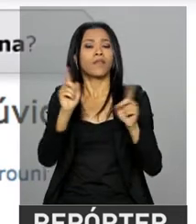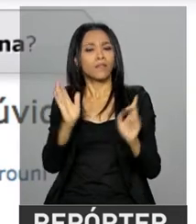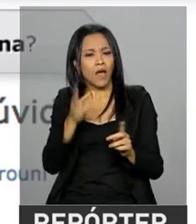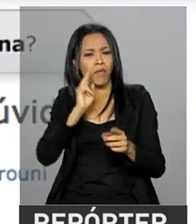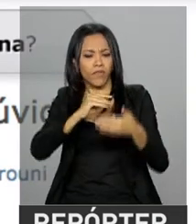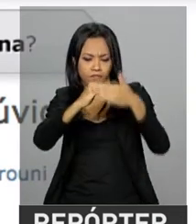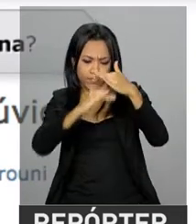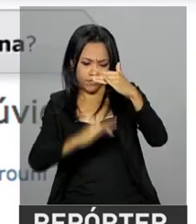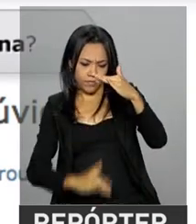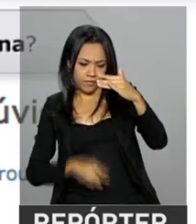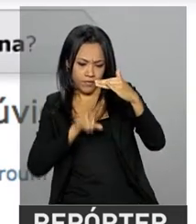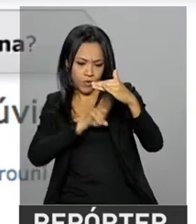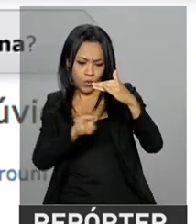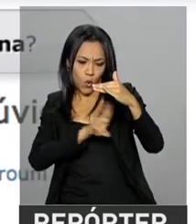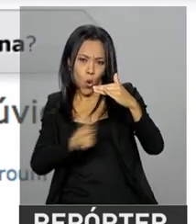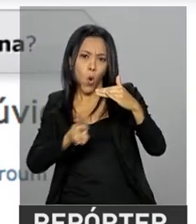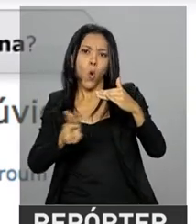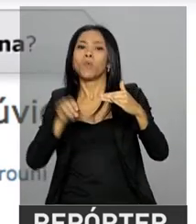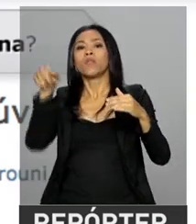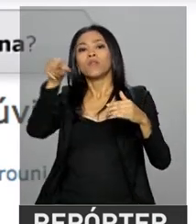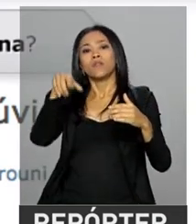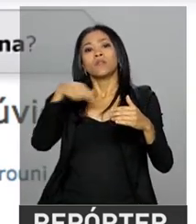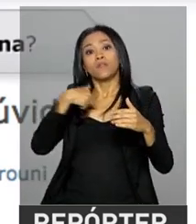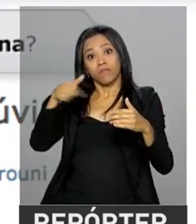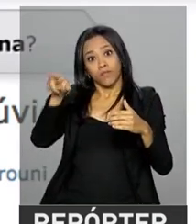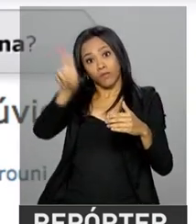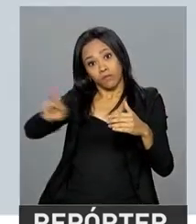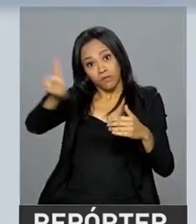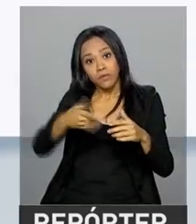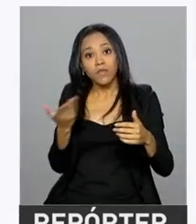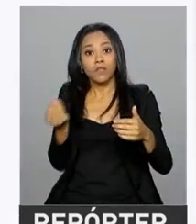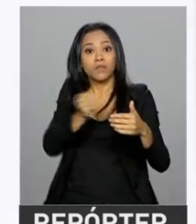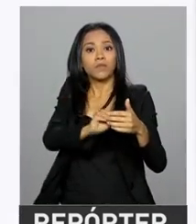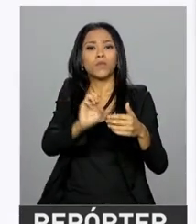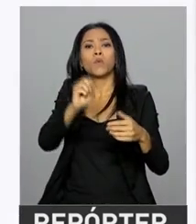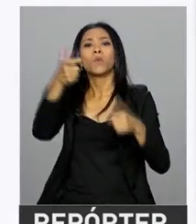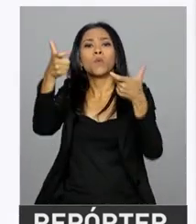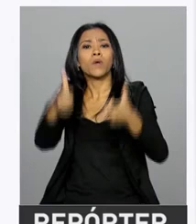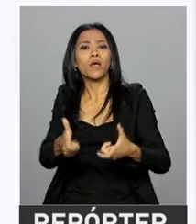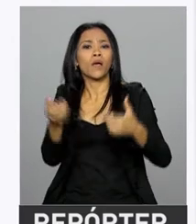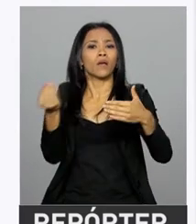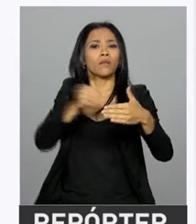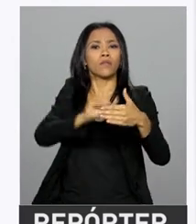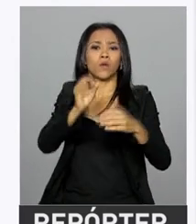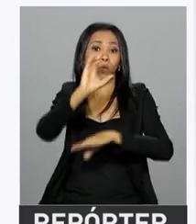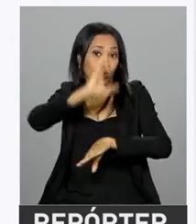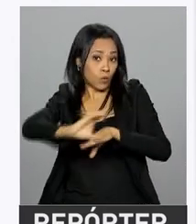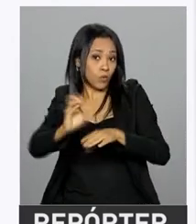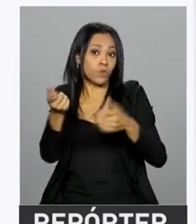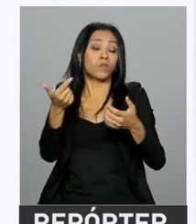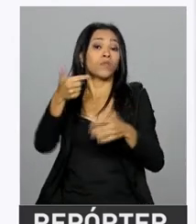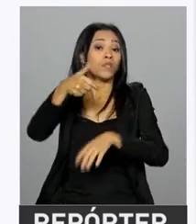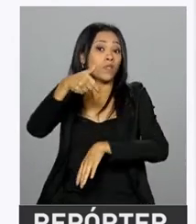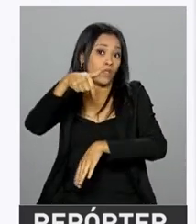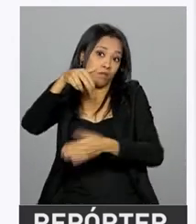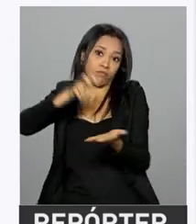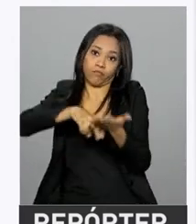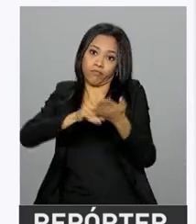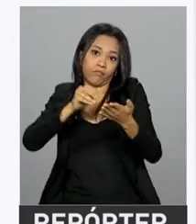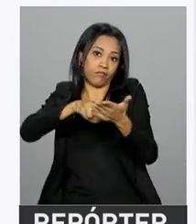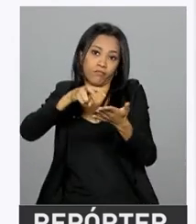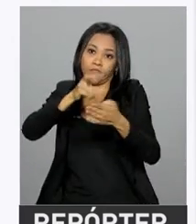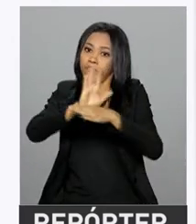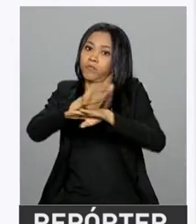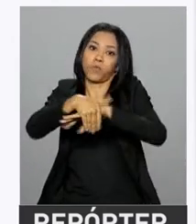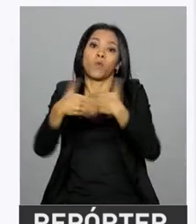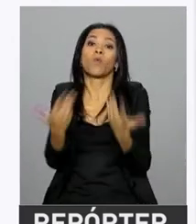selecionados pesquisando pelo nome da instituição de ensino superior, o campus, o curso e o turno desejados. O candidato